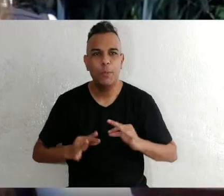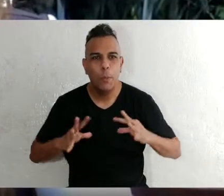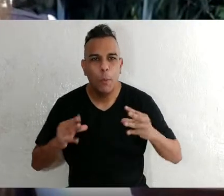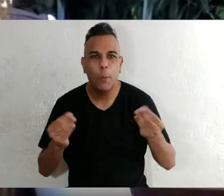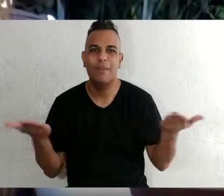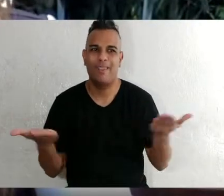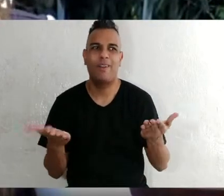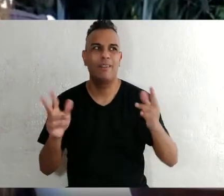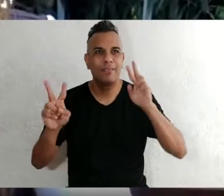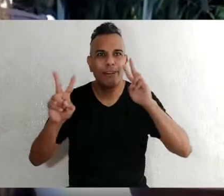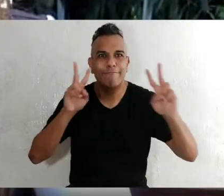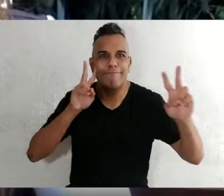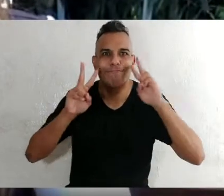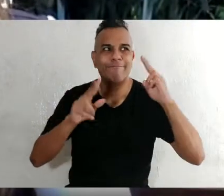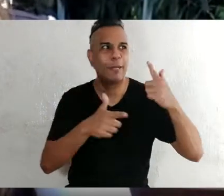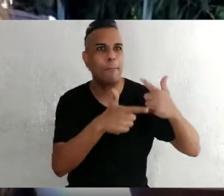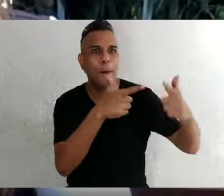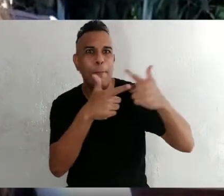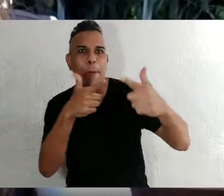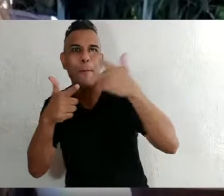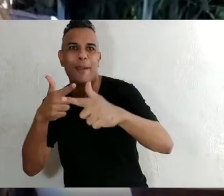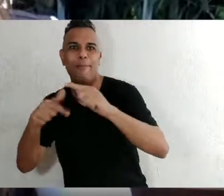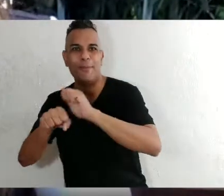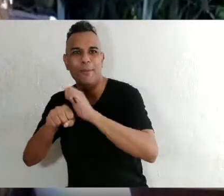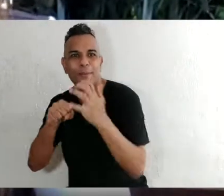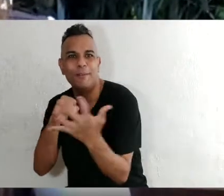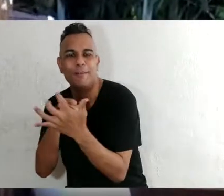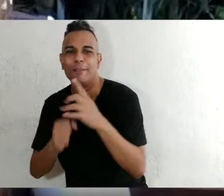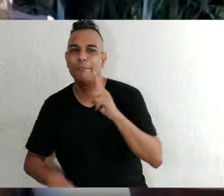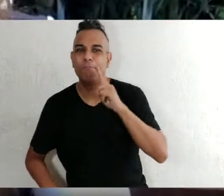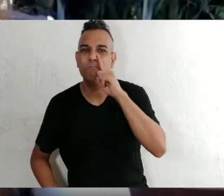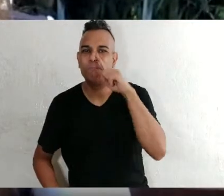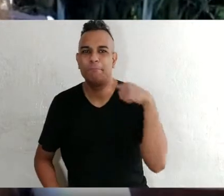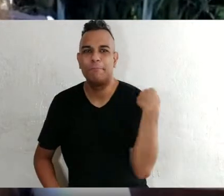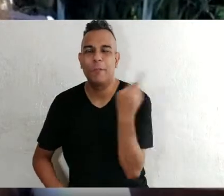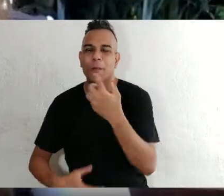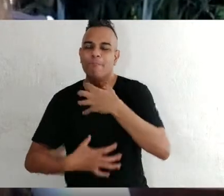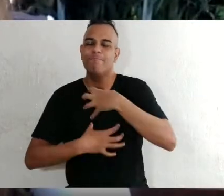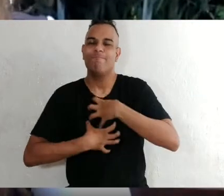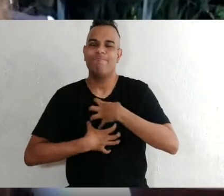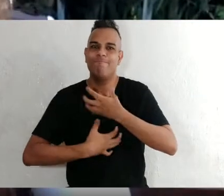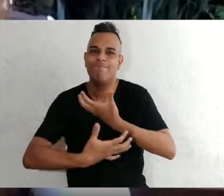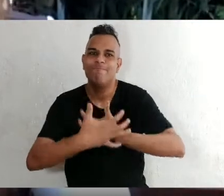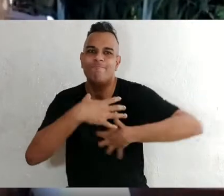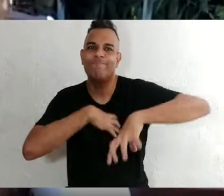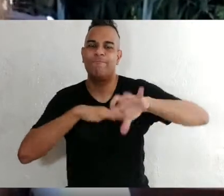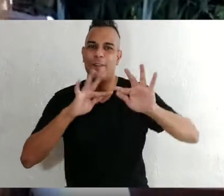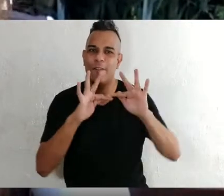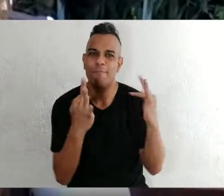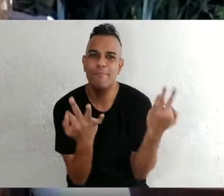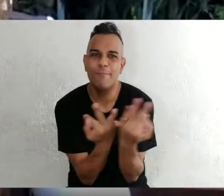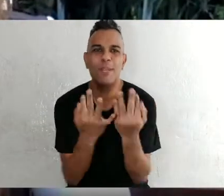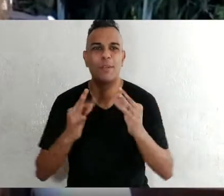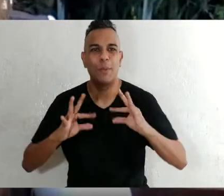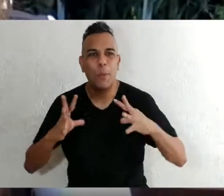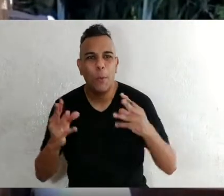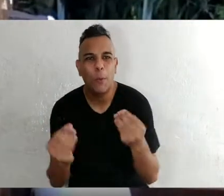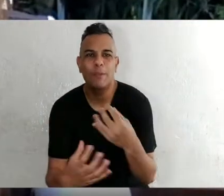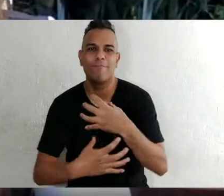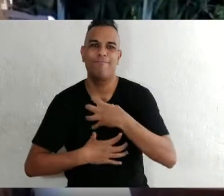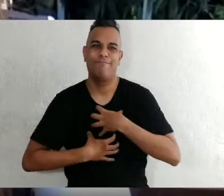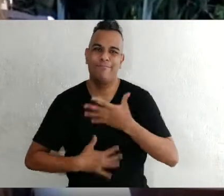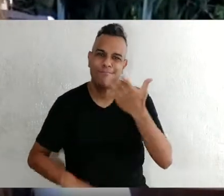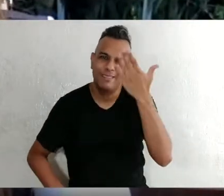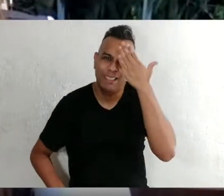o contexto que temos vivendo, que estamos vivendo, temos que nos solidarizar com todos os brasileiros e brasileiras que